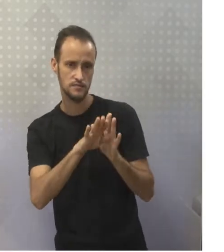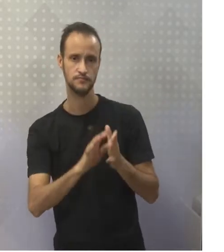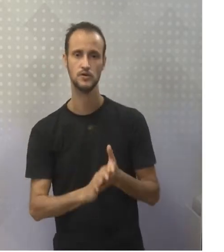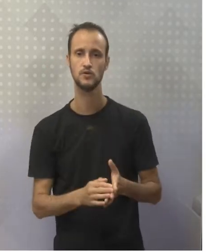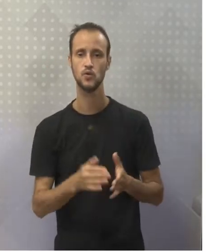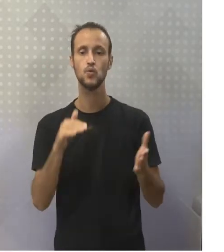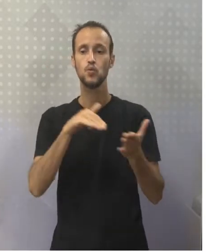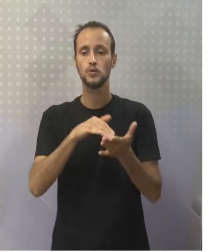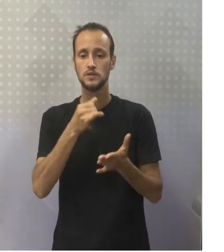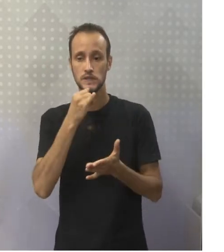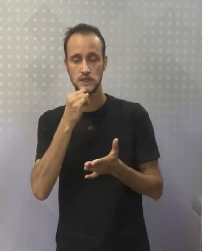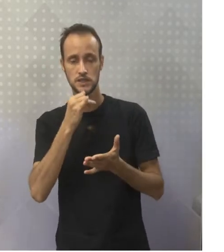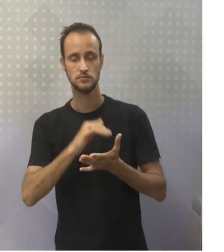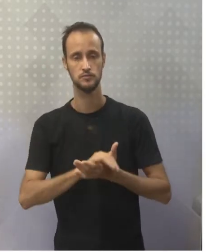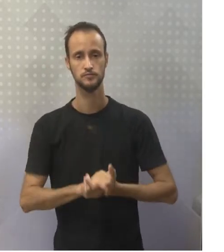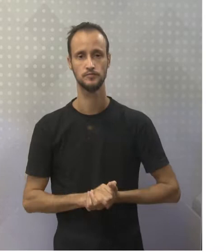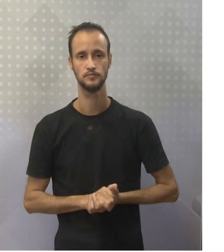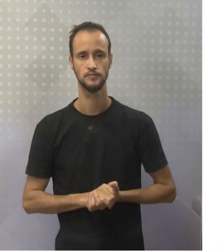tenho